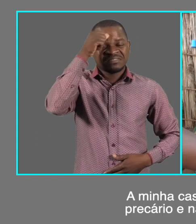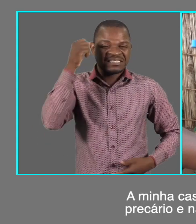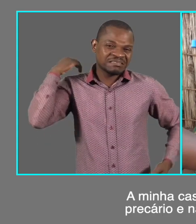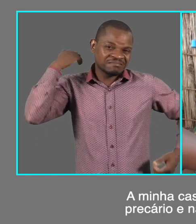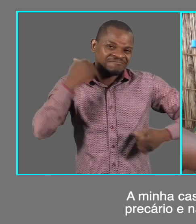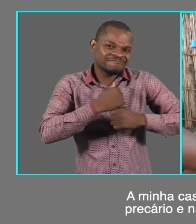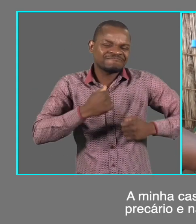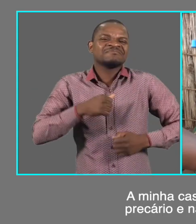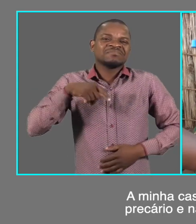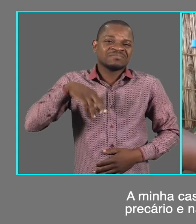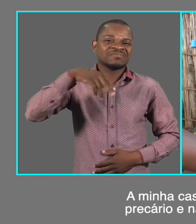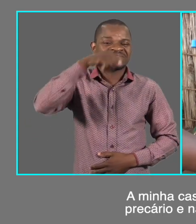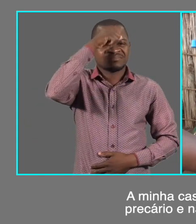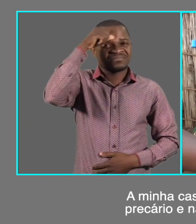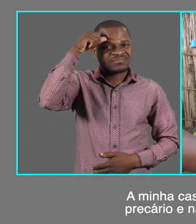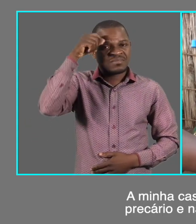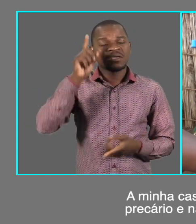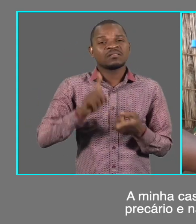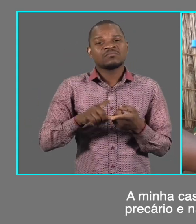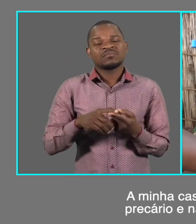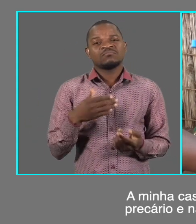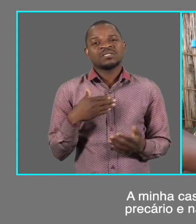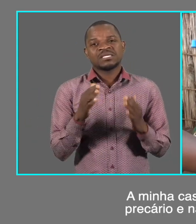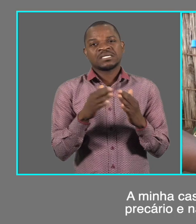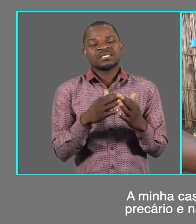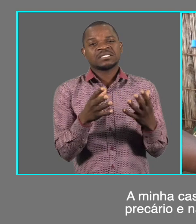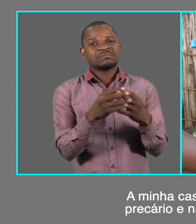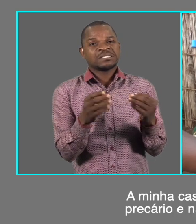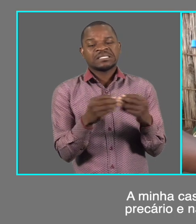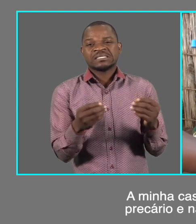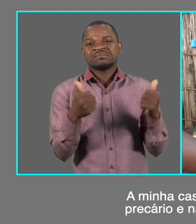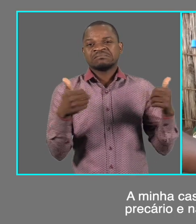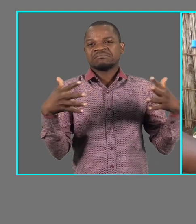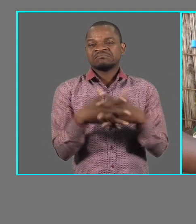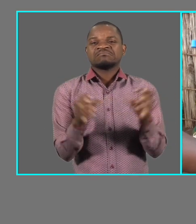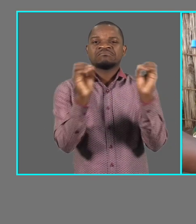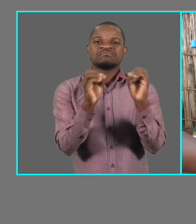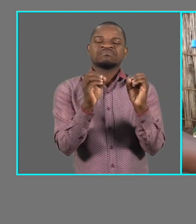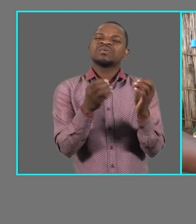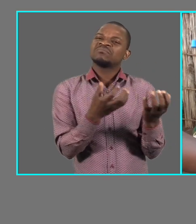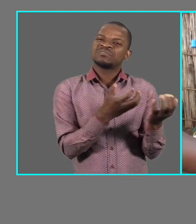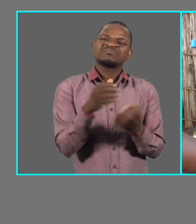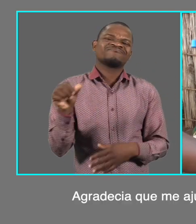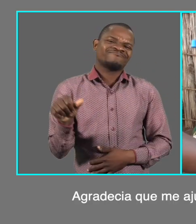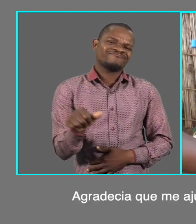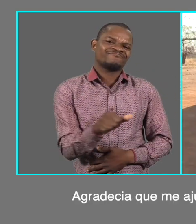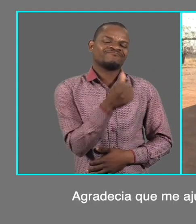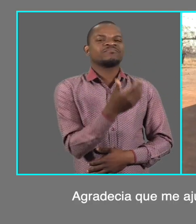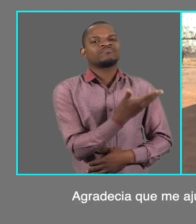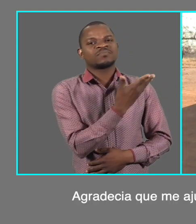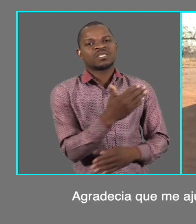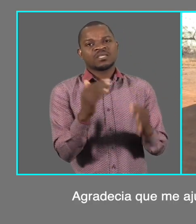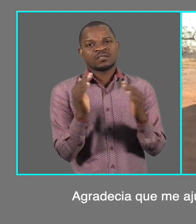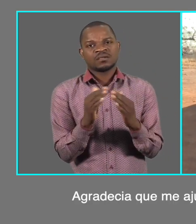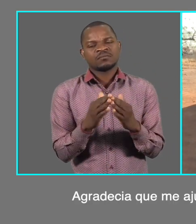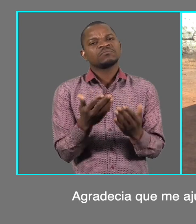A minha casa também é feita de material precário e não sei como posso melhorá-la. Agradecia